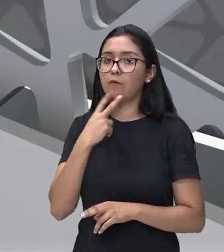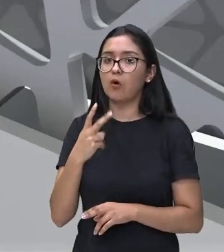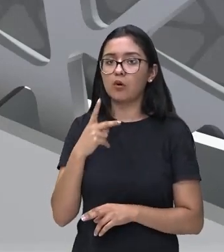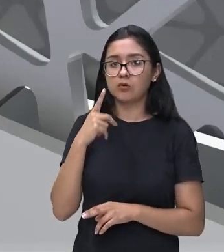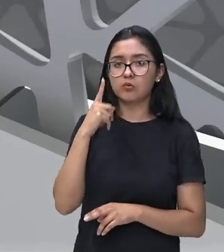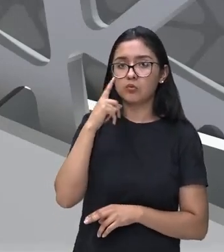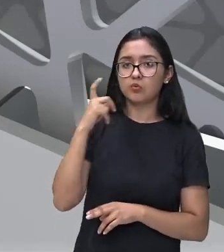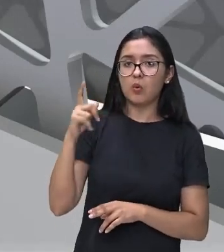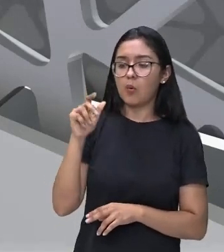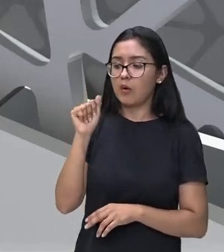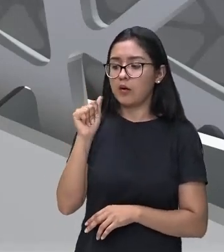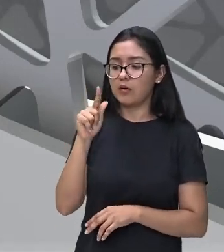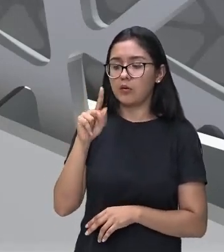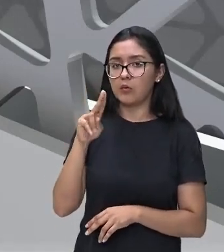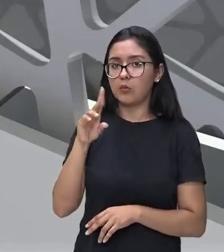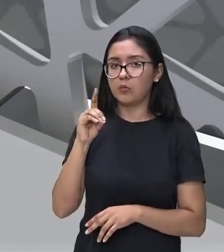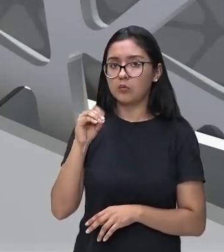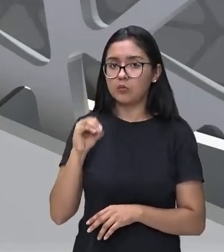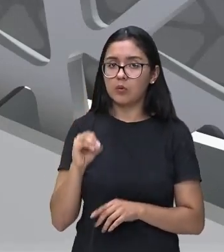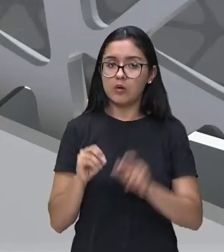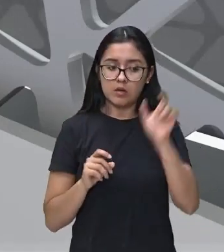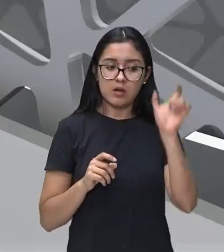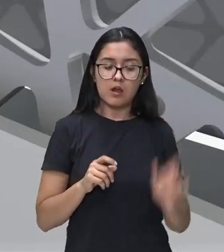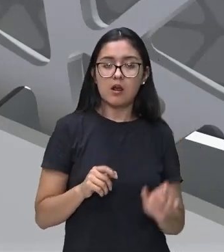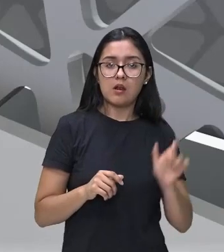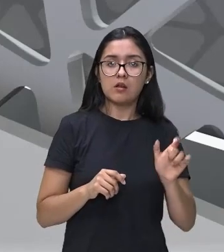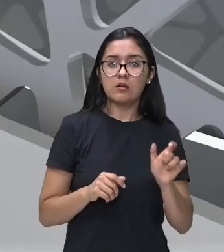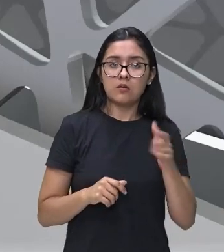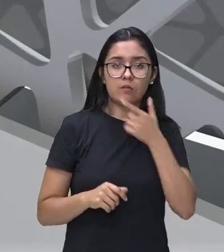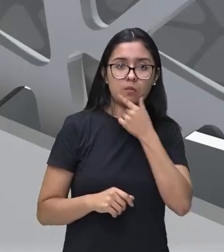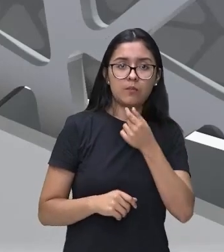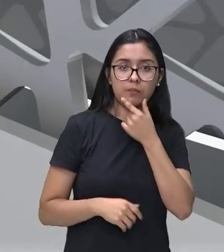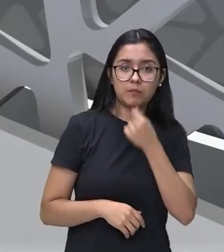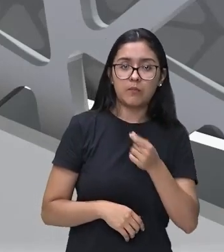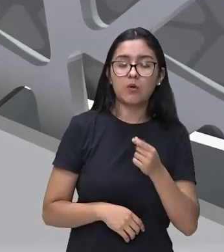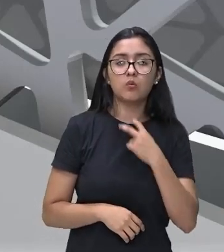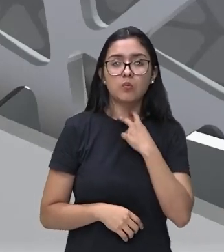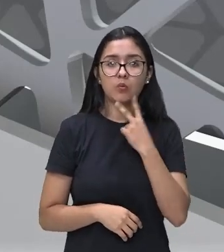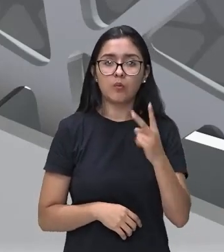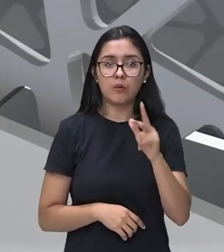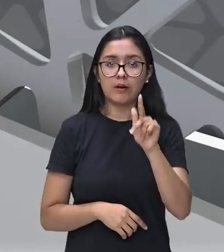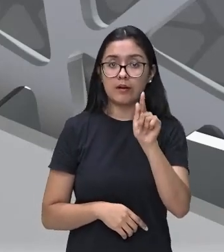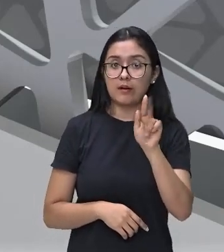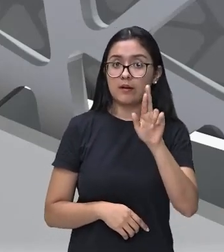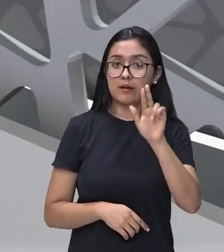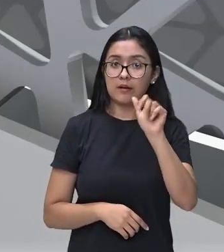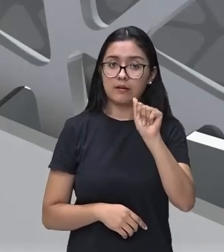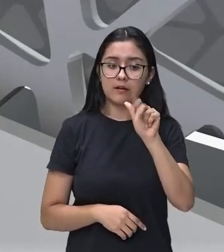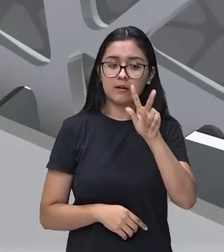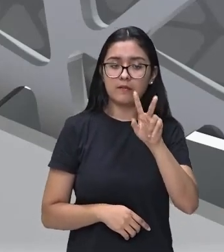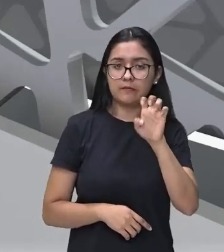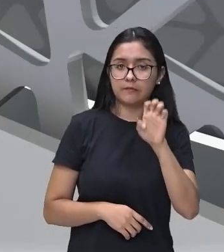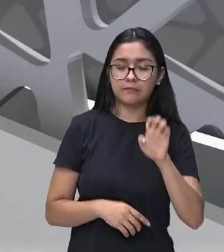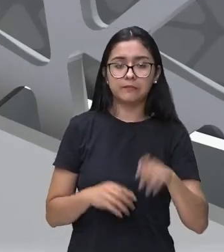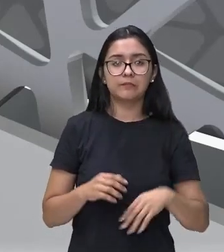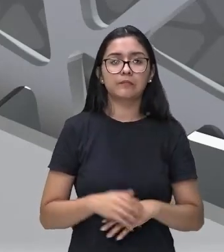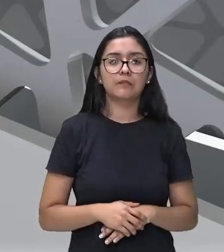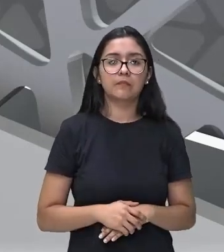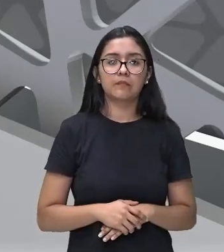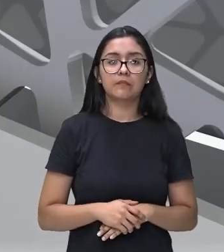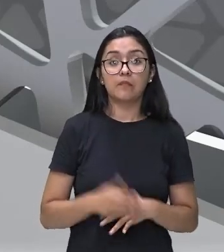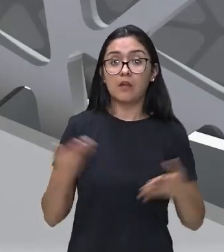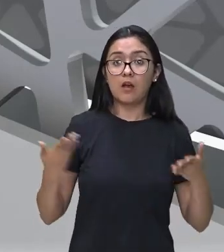agudo e do professor Rosanjo já é tom mais grave? E agora a gente vai conhecer alguns